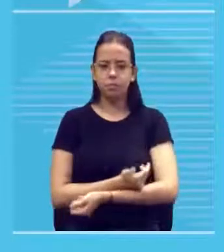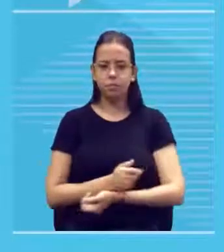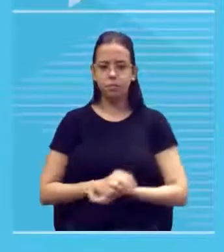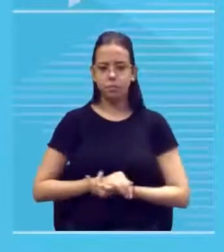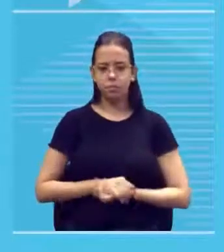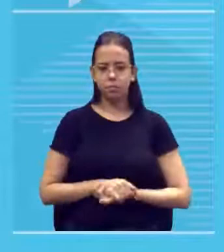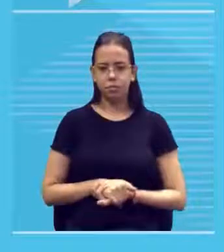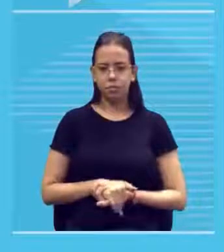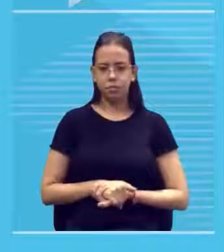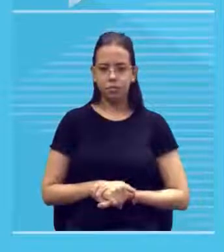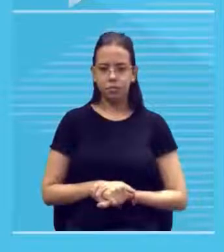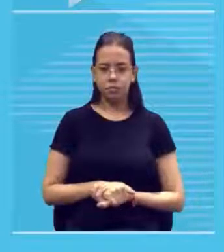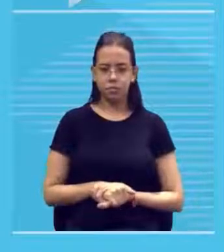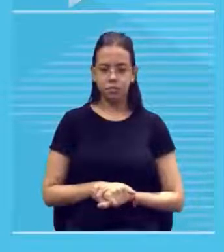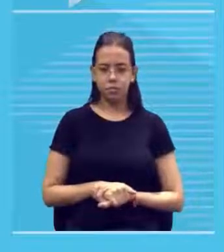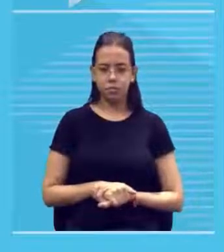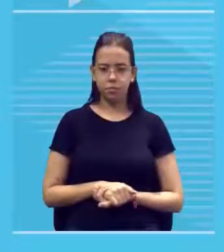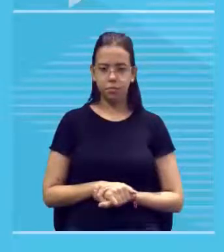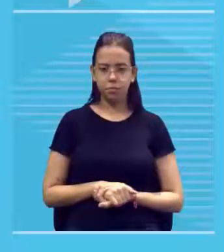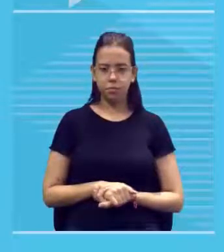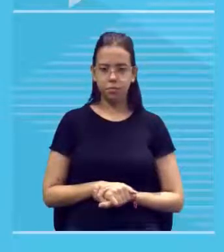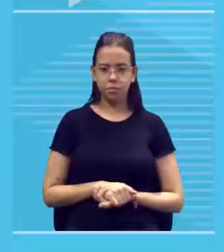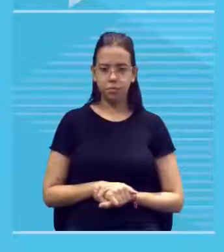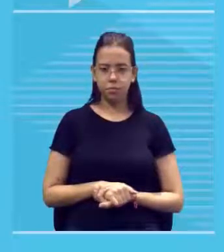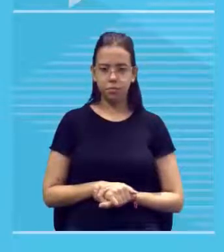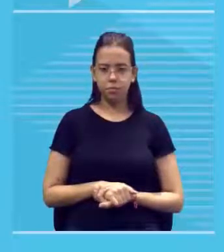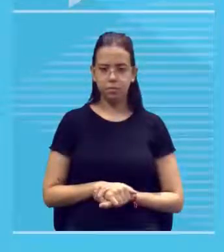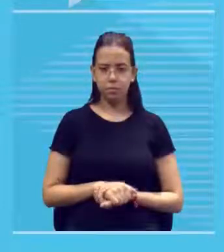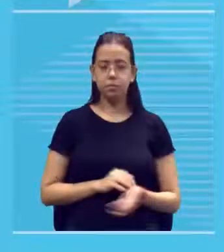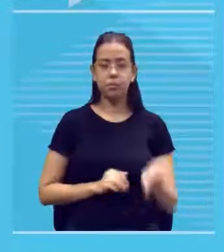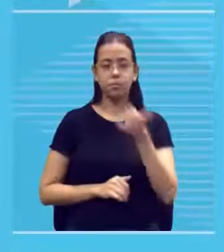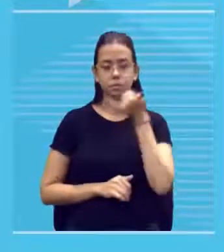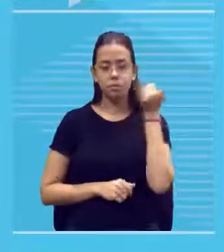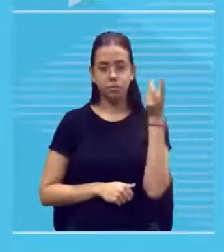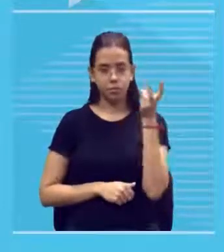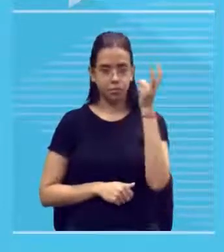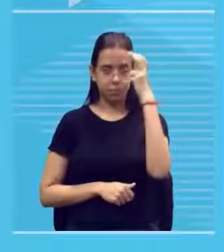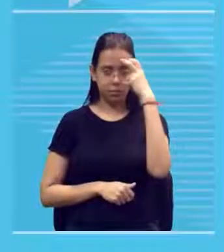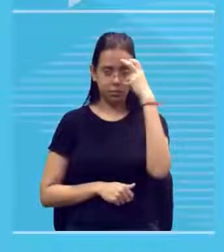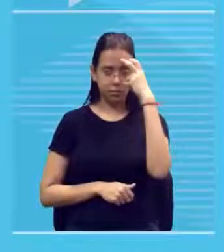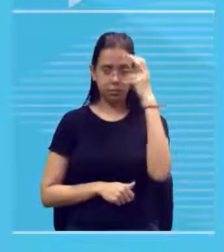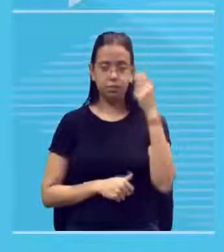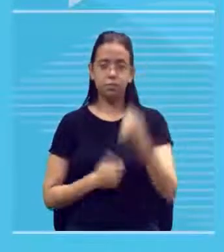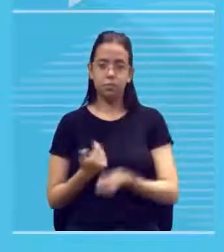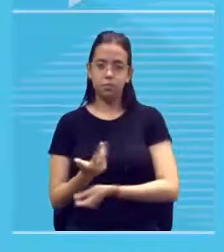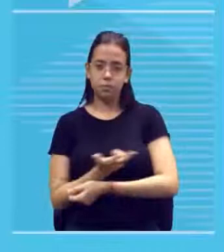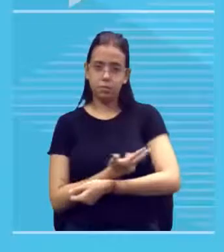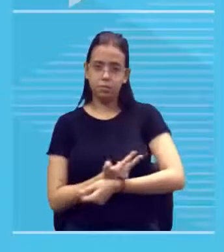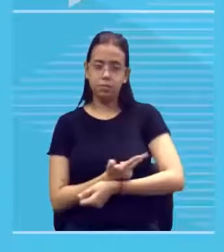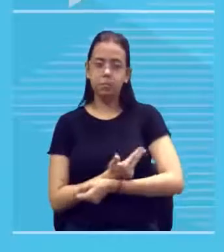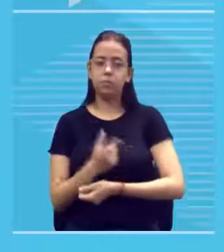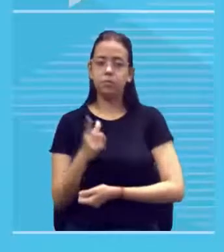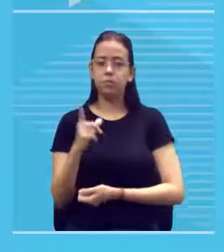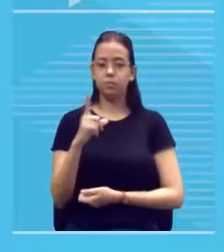dependendo da cultura a tatuagem tem